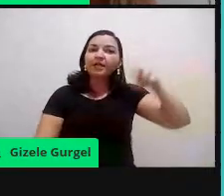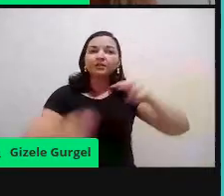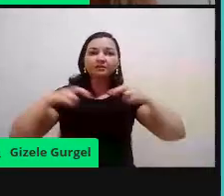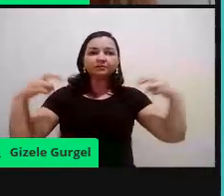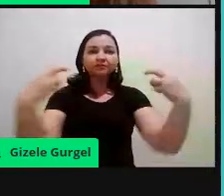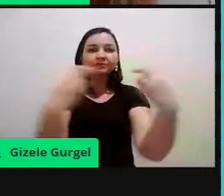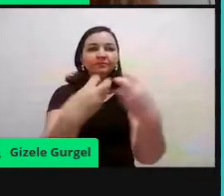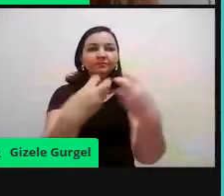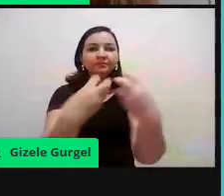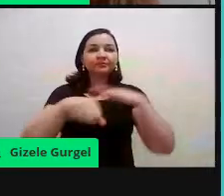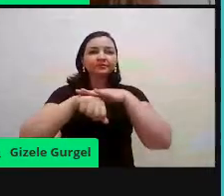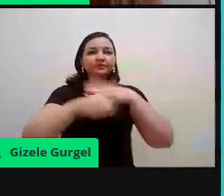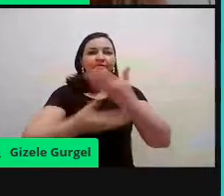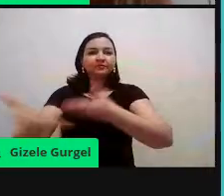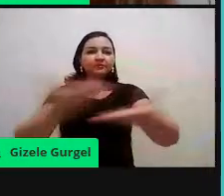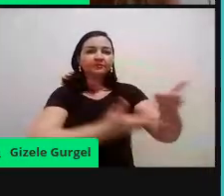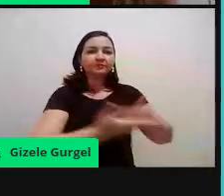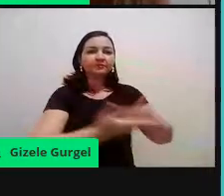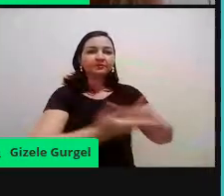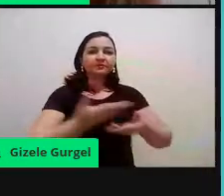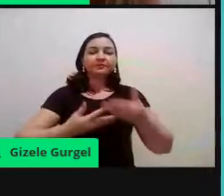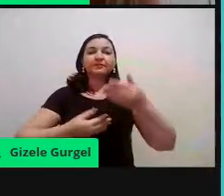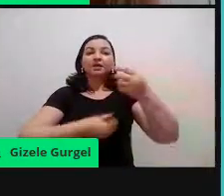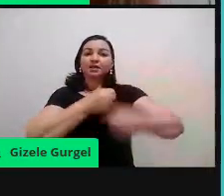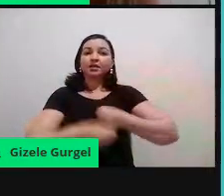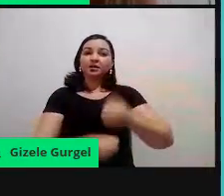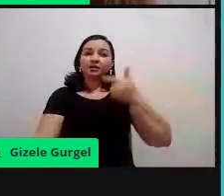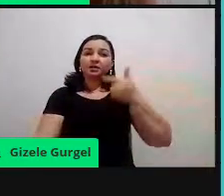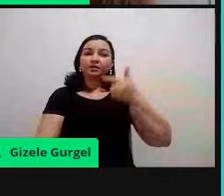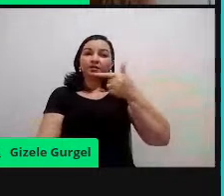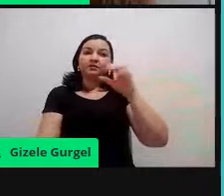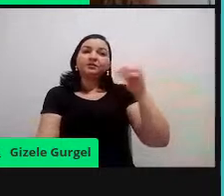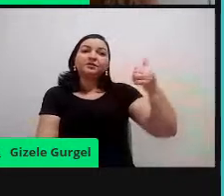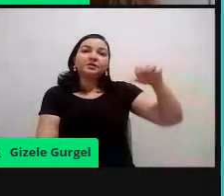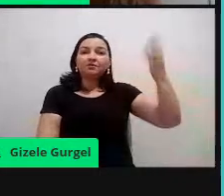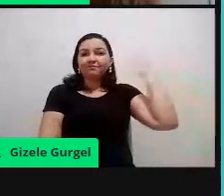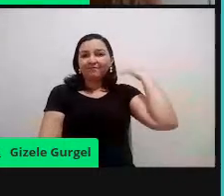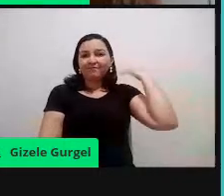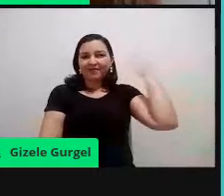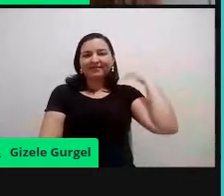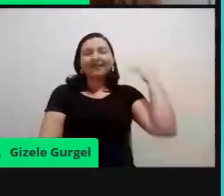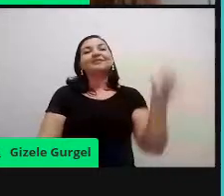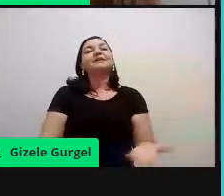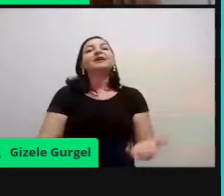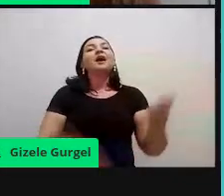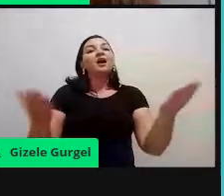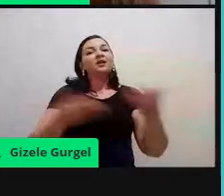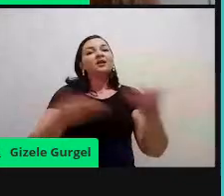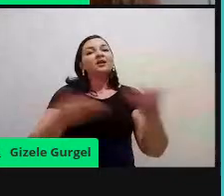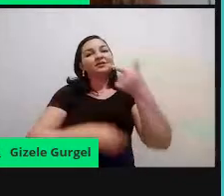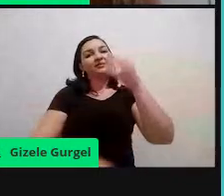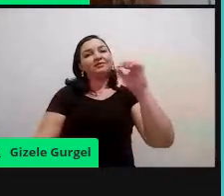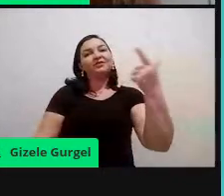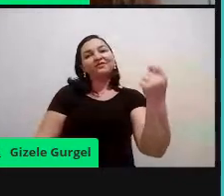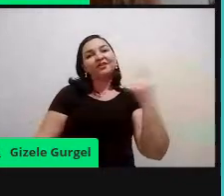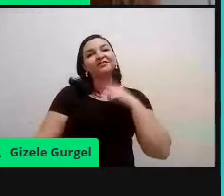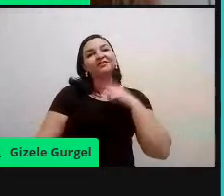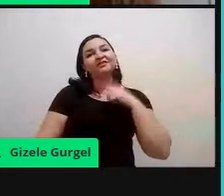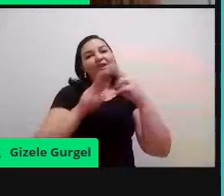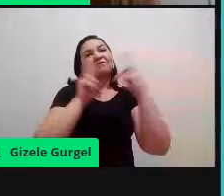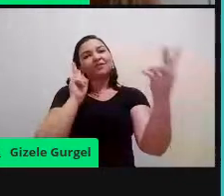muito isso em 2019. Devido à pandemia, gente trabalhou dessa maneira remotamente. Mas é uma coisa que a gente tem